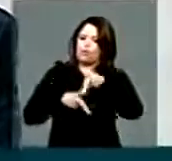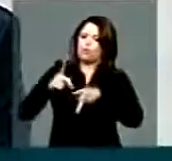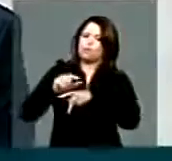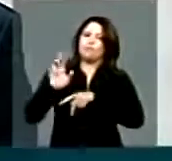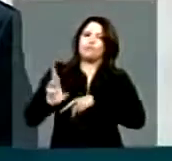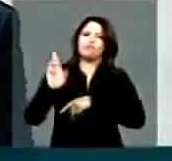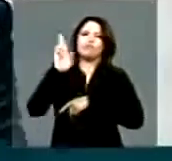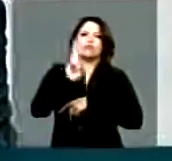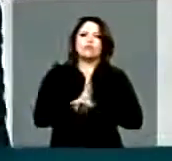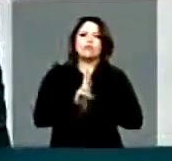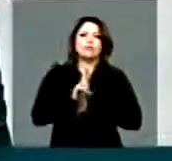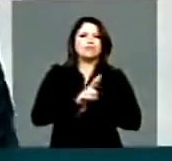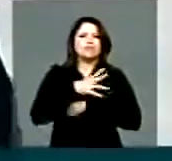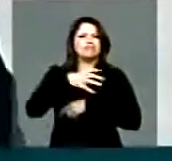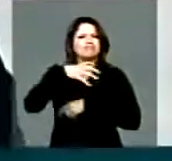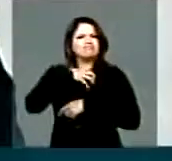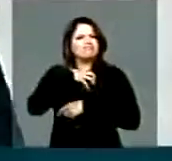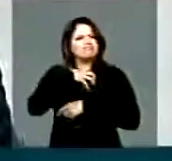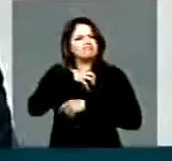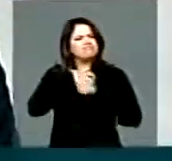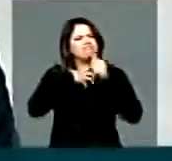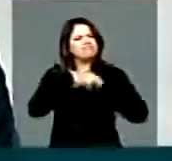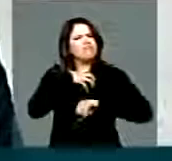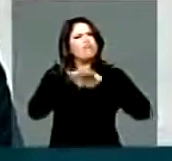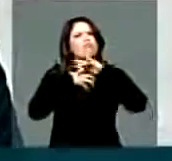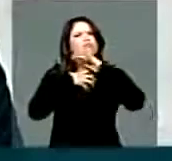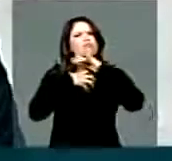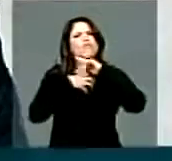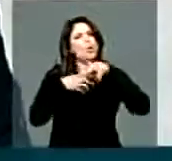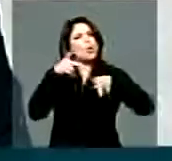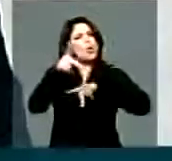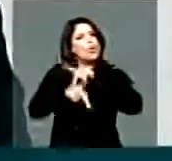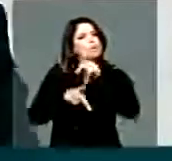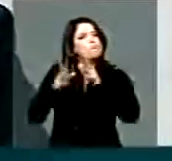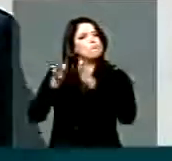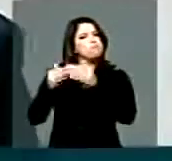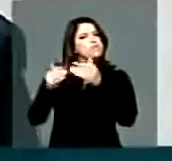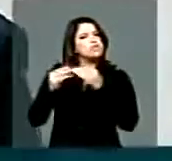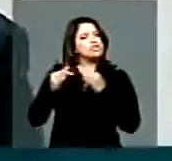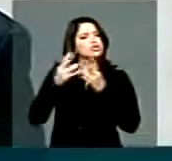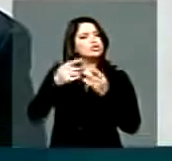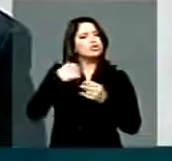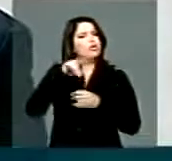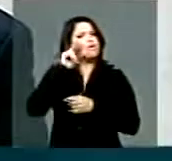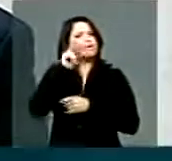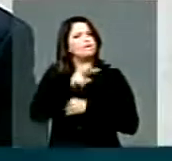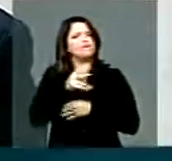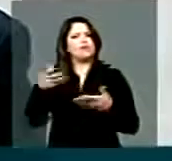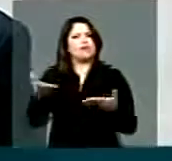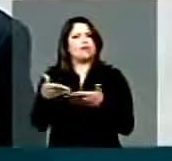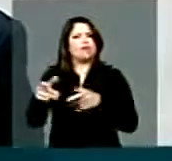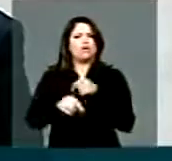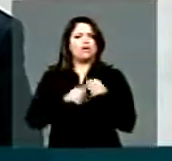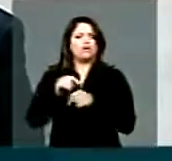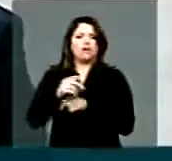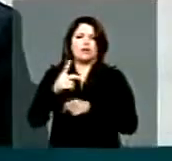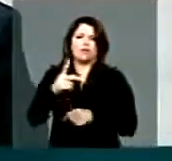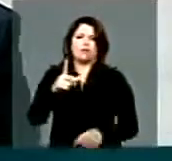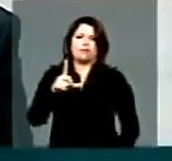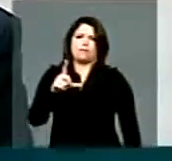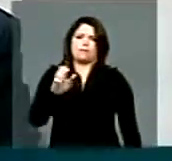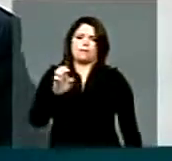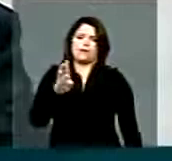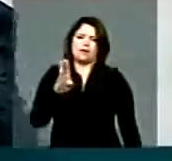representa está magoado. Esse povo pedia e nós vimos agora no plebiscito